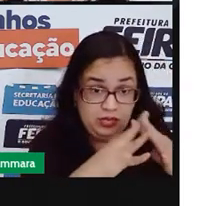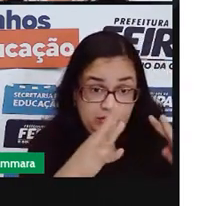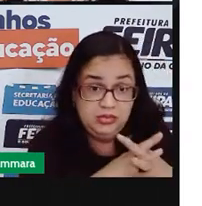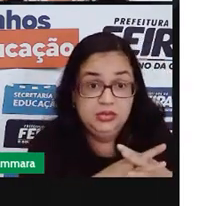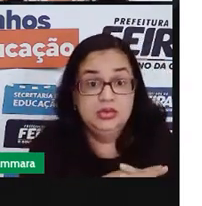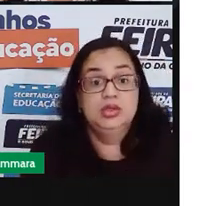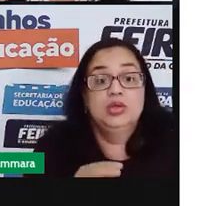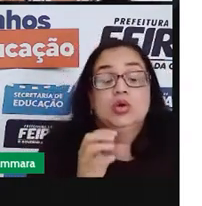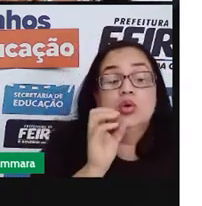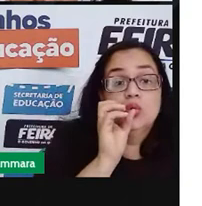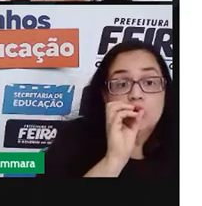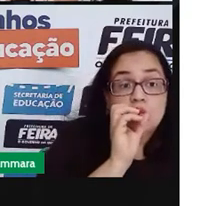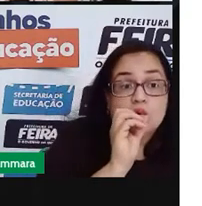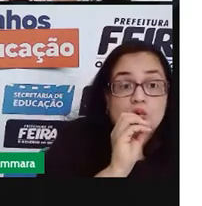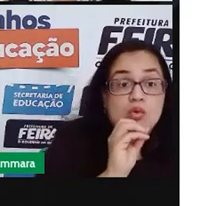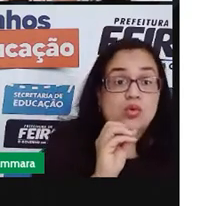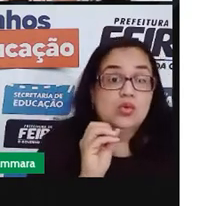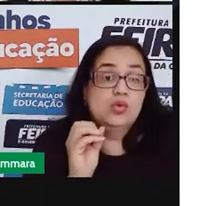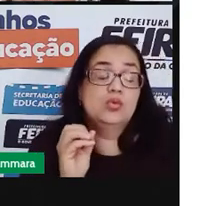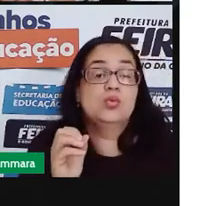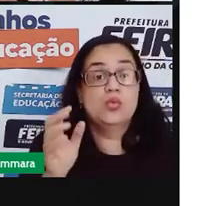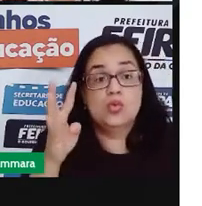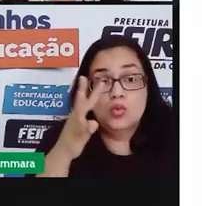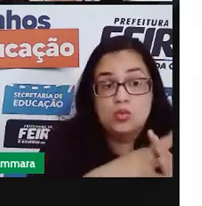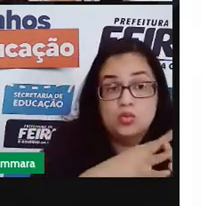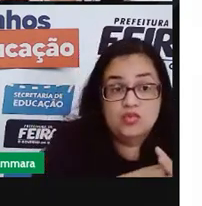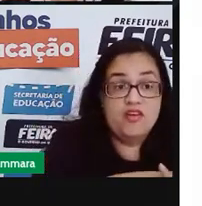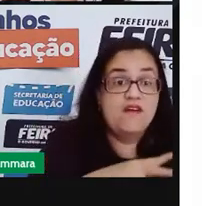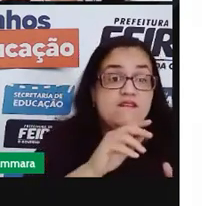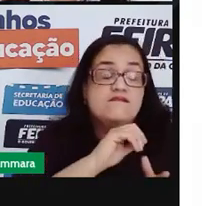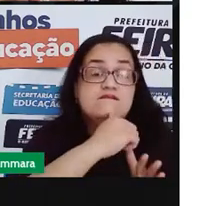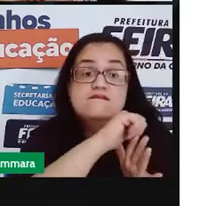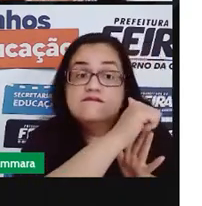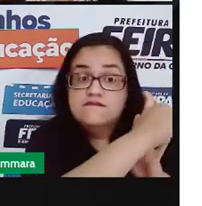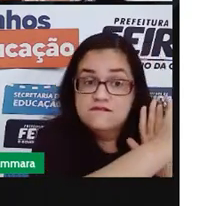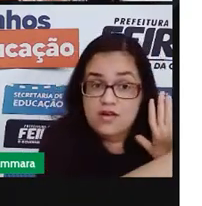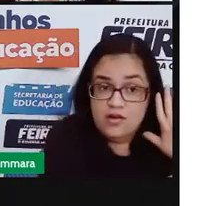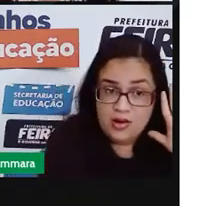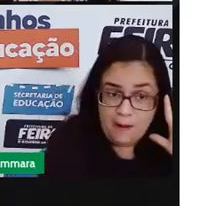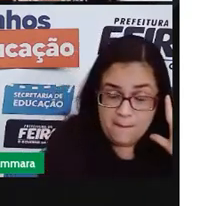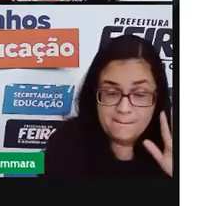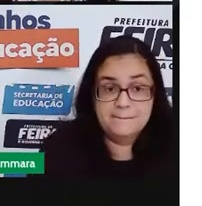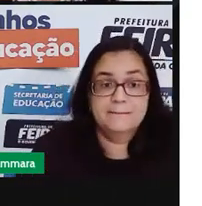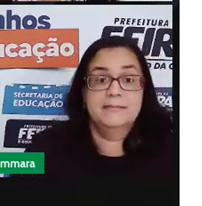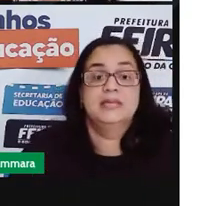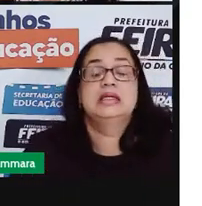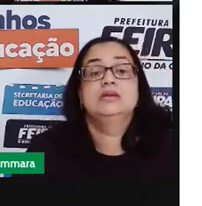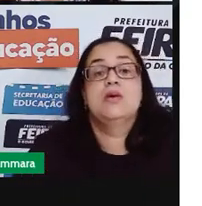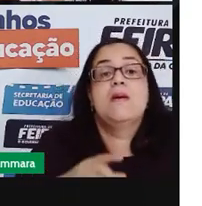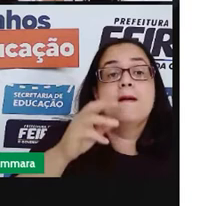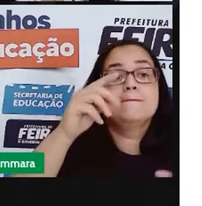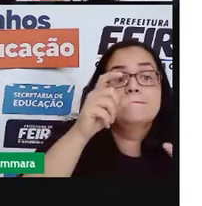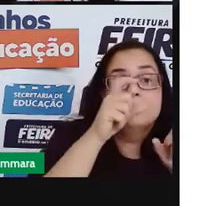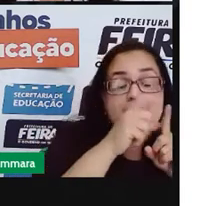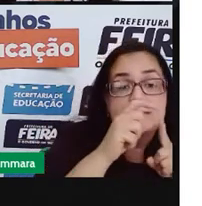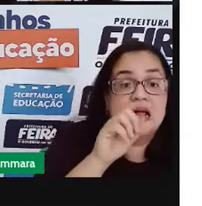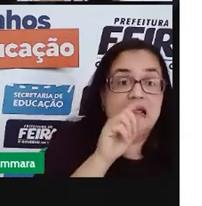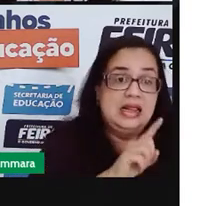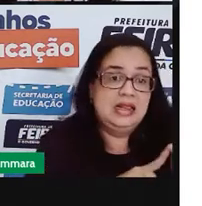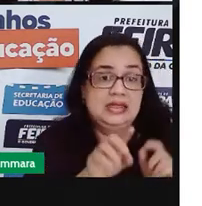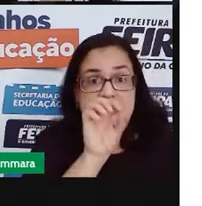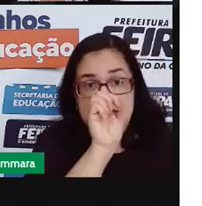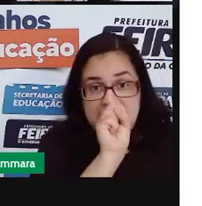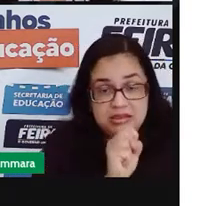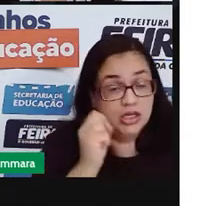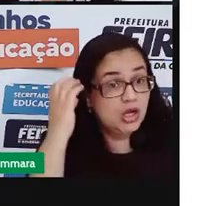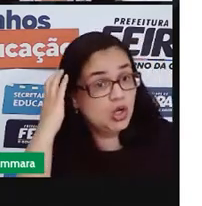uma consoante ou entre uma consoante e uma vogal, no meio da palavra, a letra S vai ter